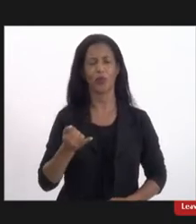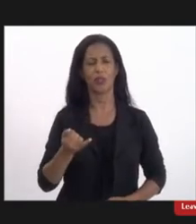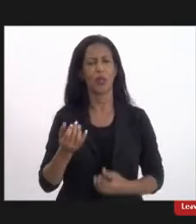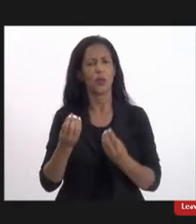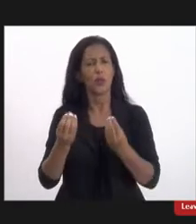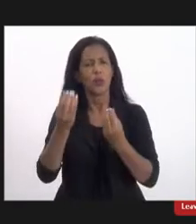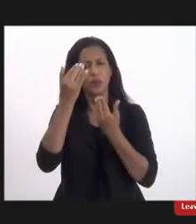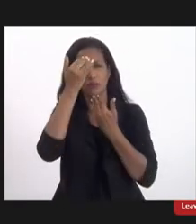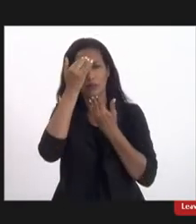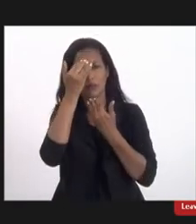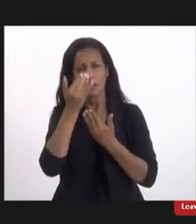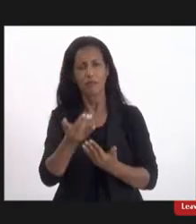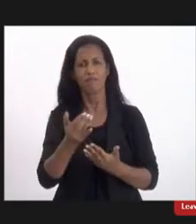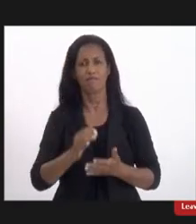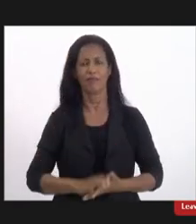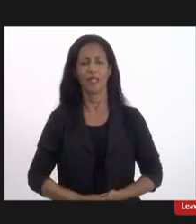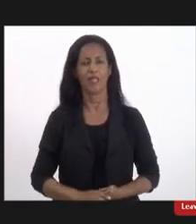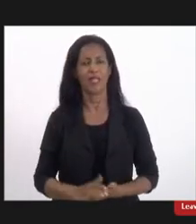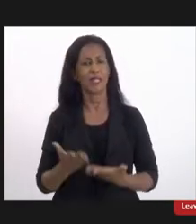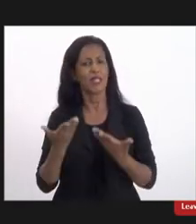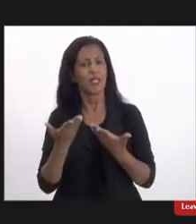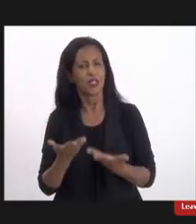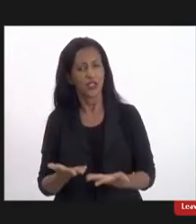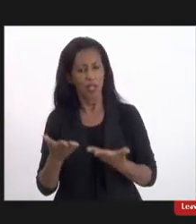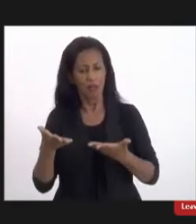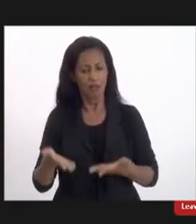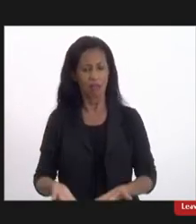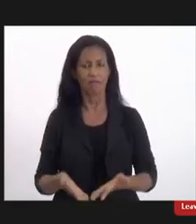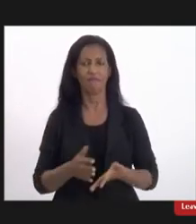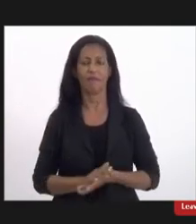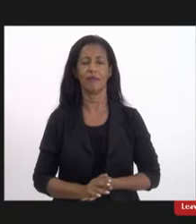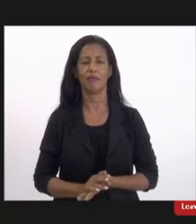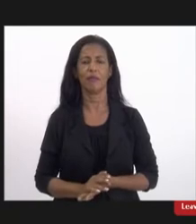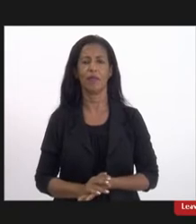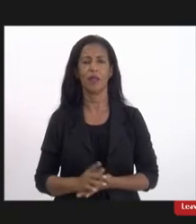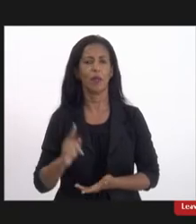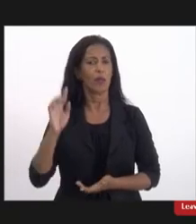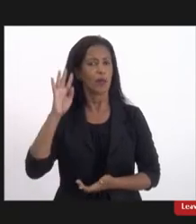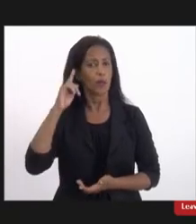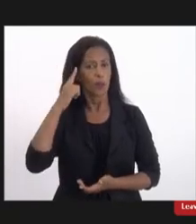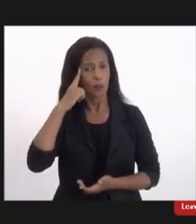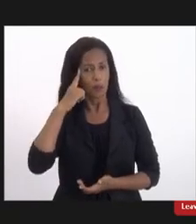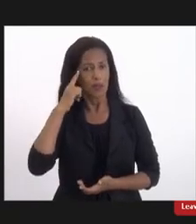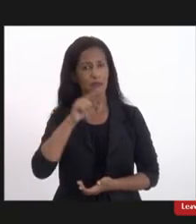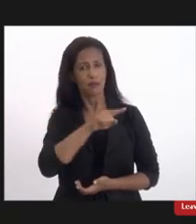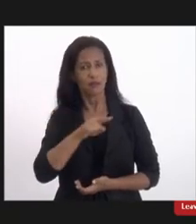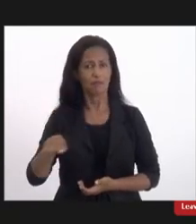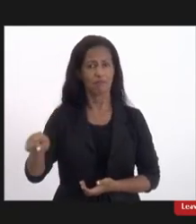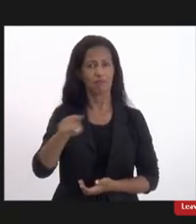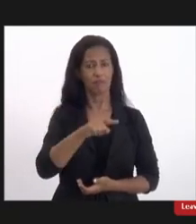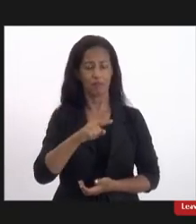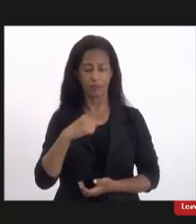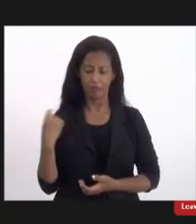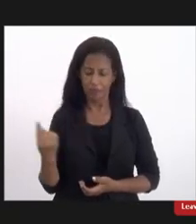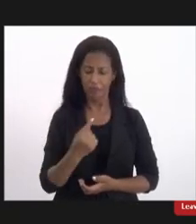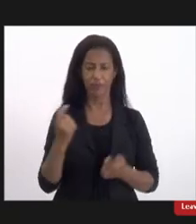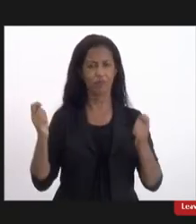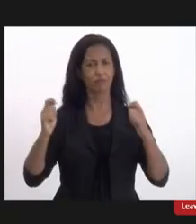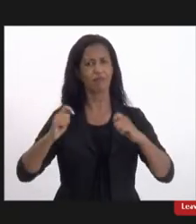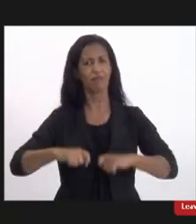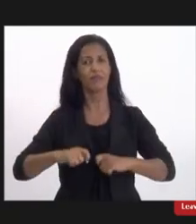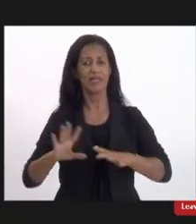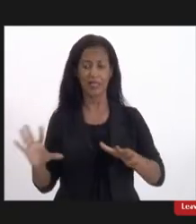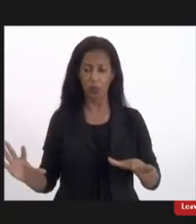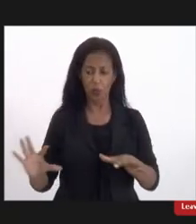agradecer e deixar aqui uma reflexão para todas que a gente possa estar